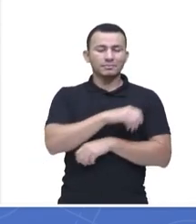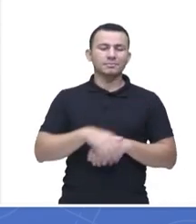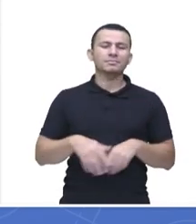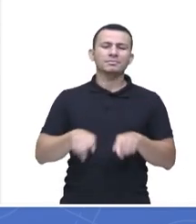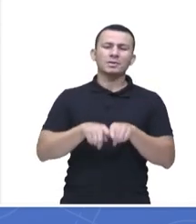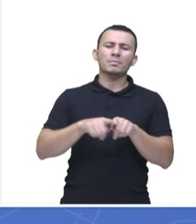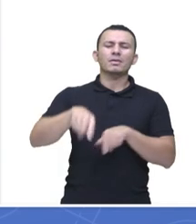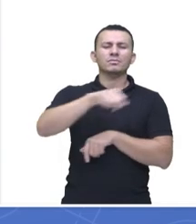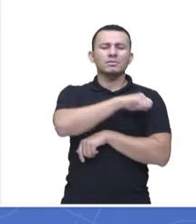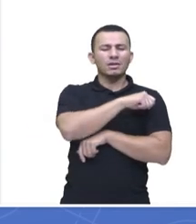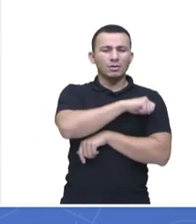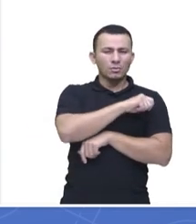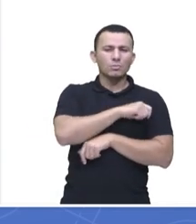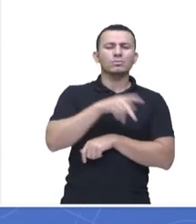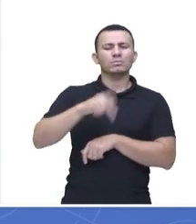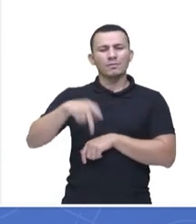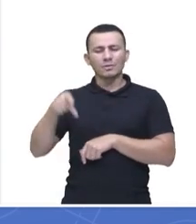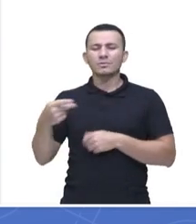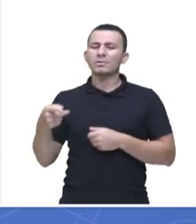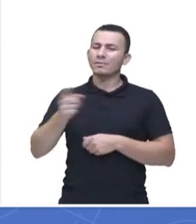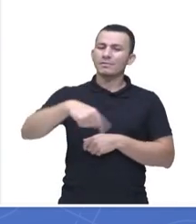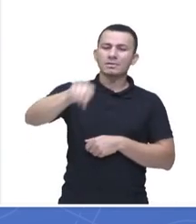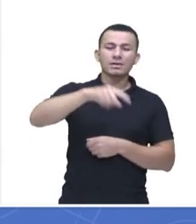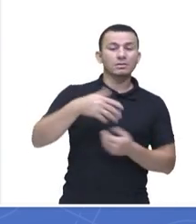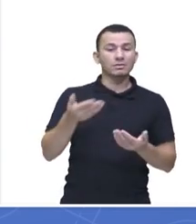os demais colegas e professores.